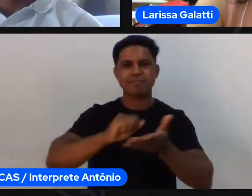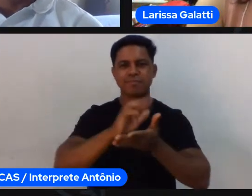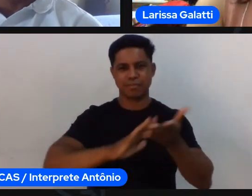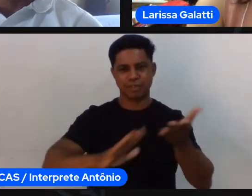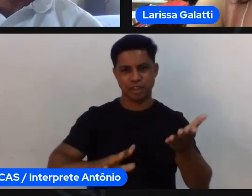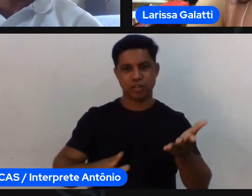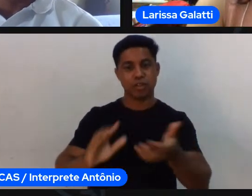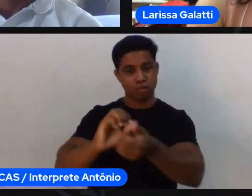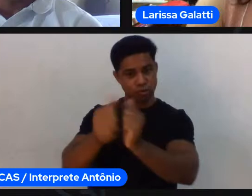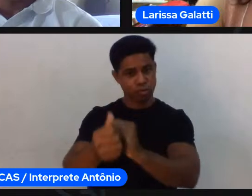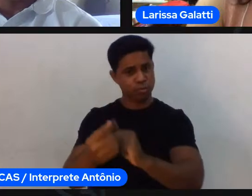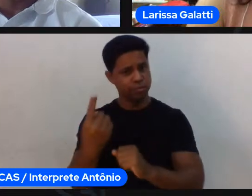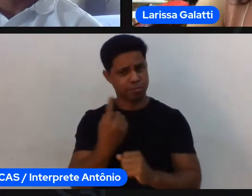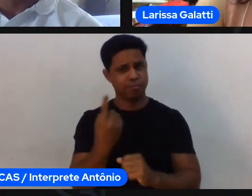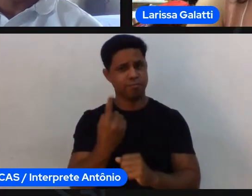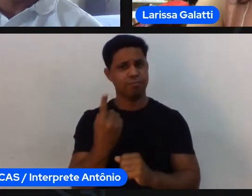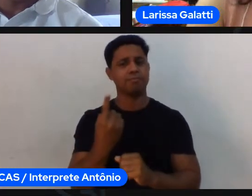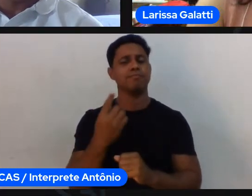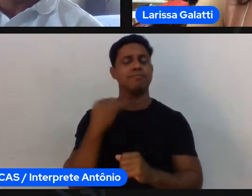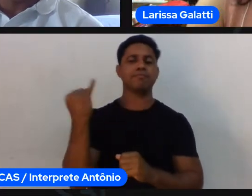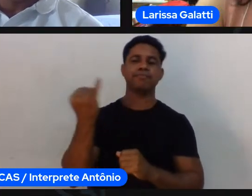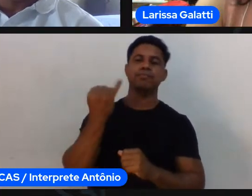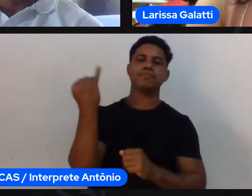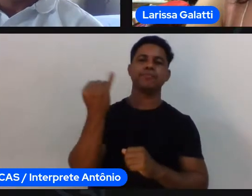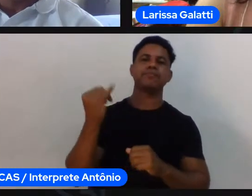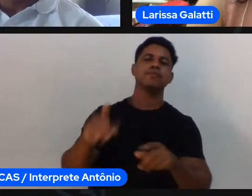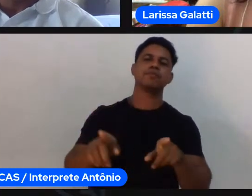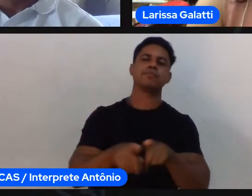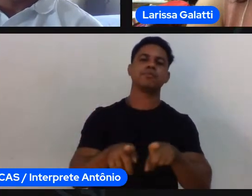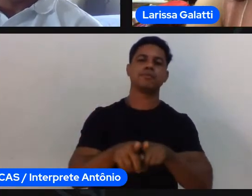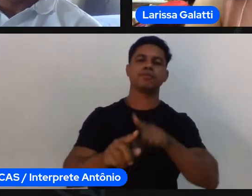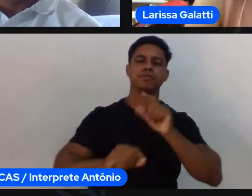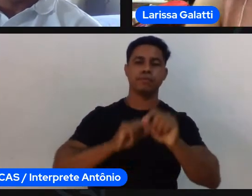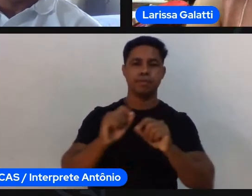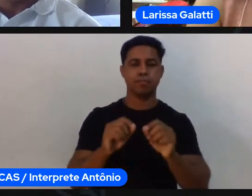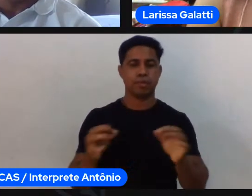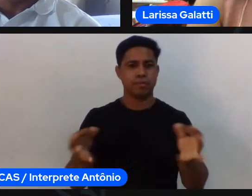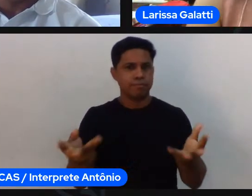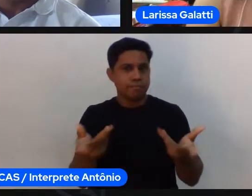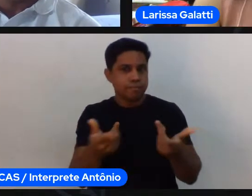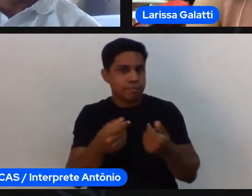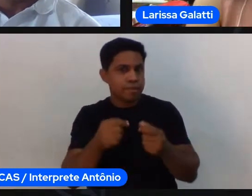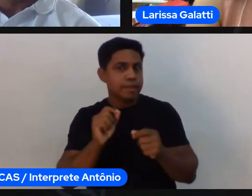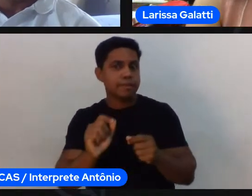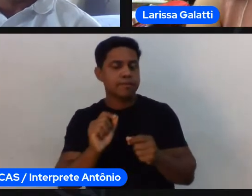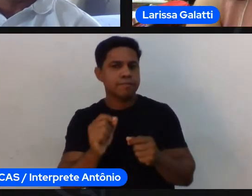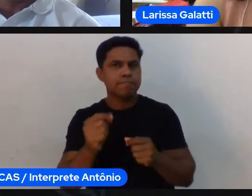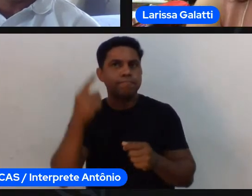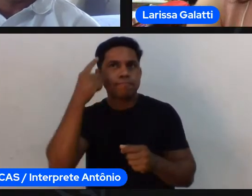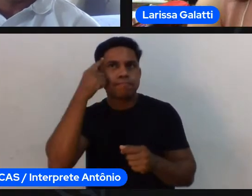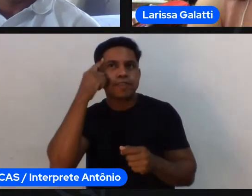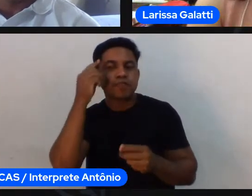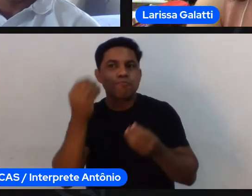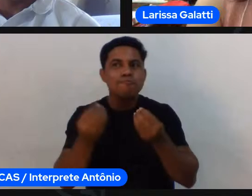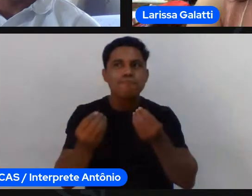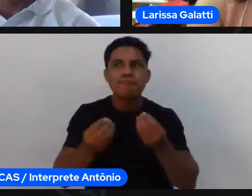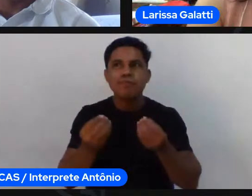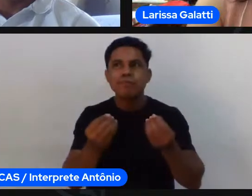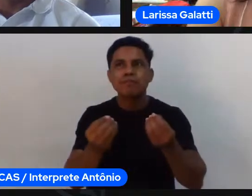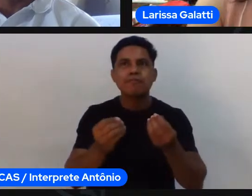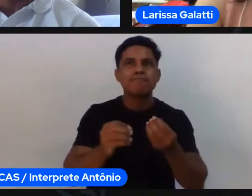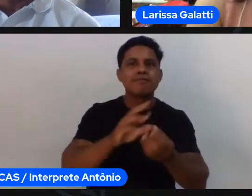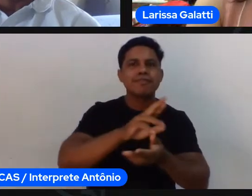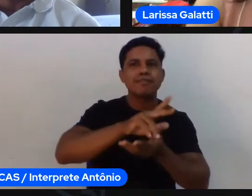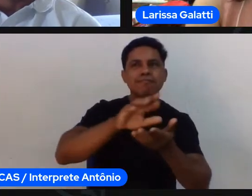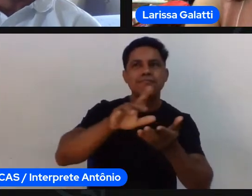tradicionalmente é bastante apreciada a gente vê isso não é à toa a gente tem pesquisas coisas que indicam que dentre as diferentes atividades tem